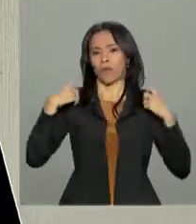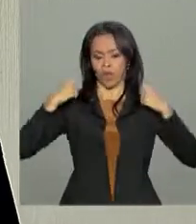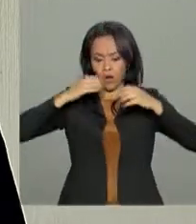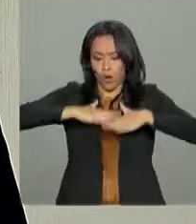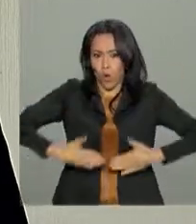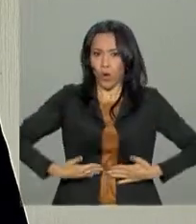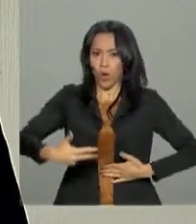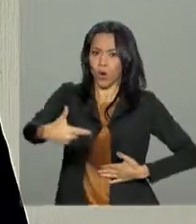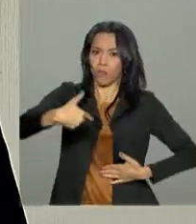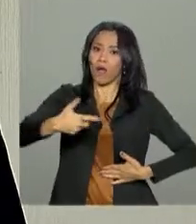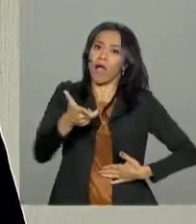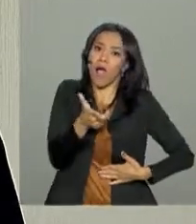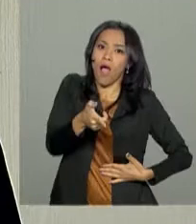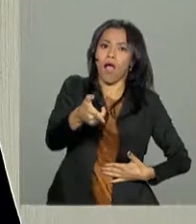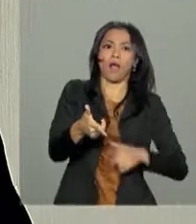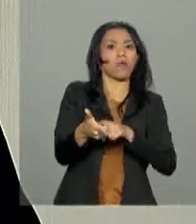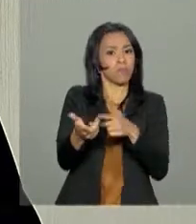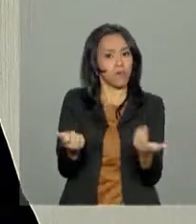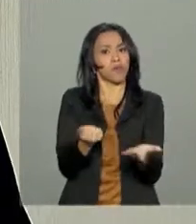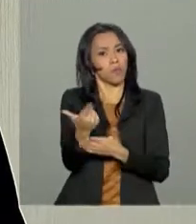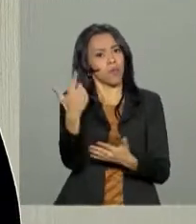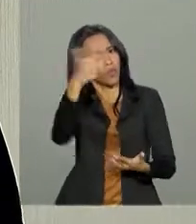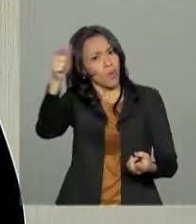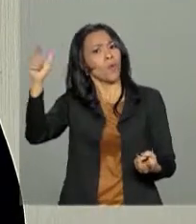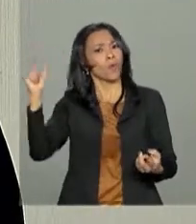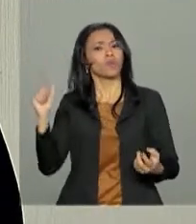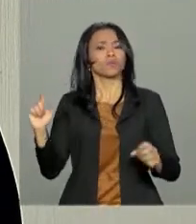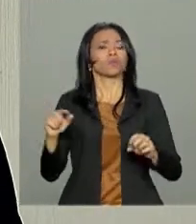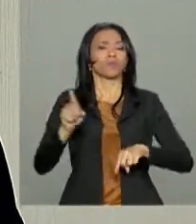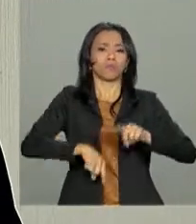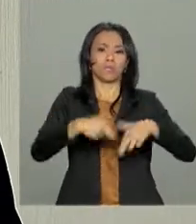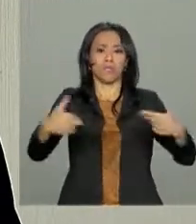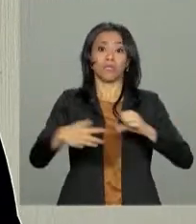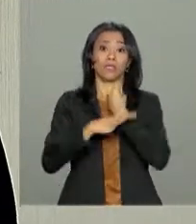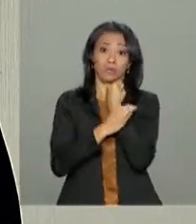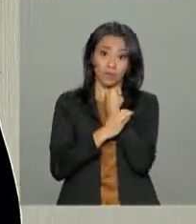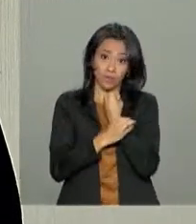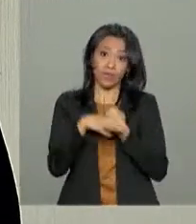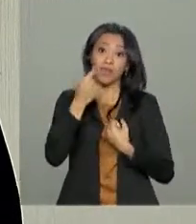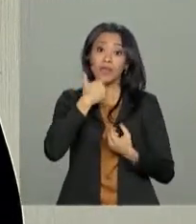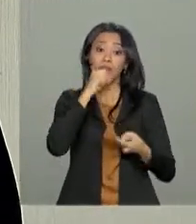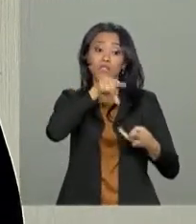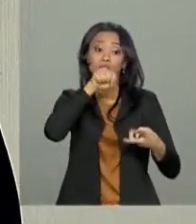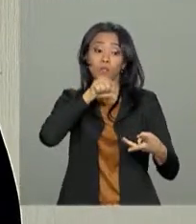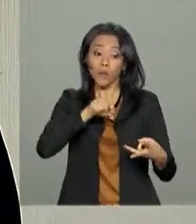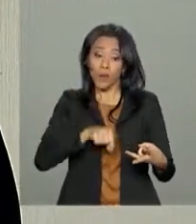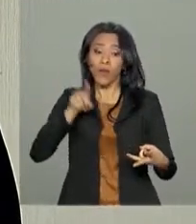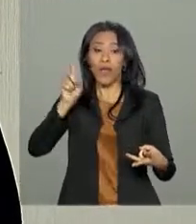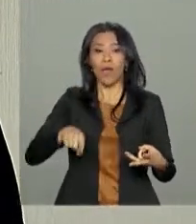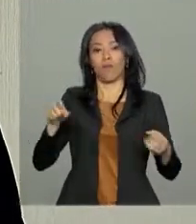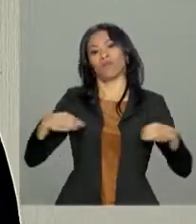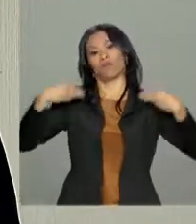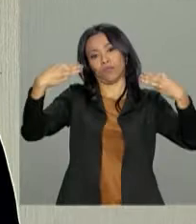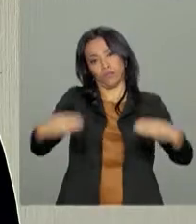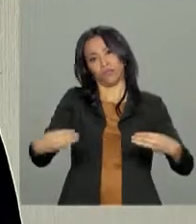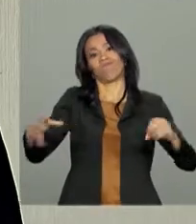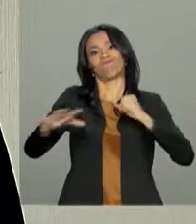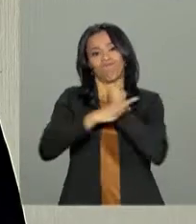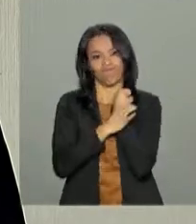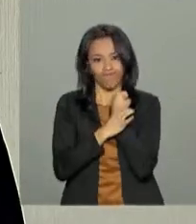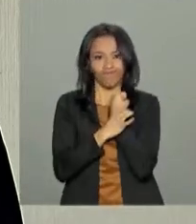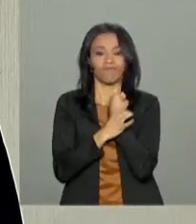outros equipamentos para segurança. Esses equipamentos serão definidos pelo Ministério da Segurança e